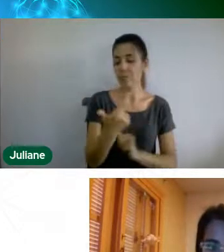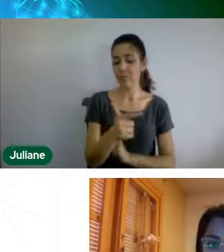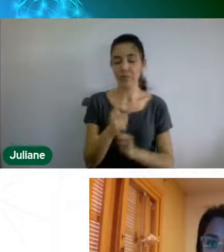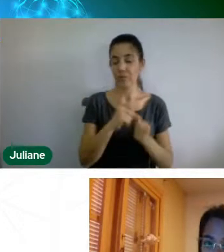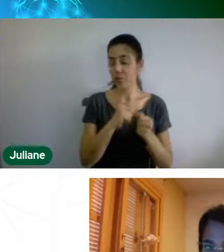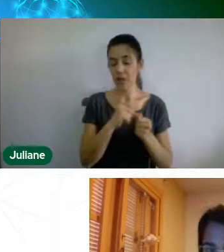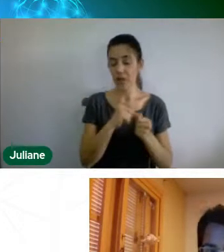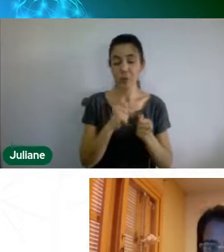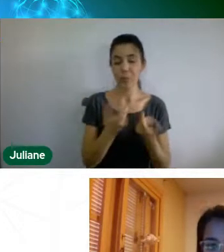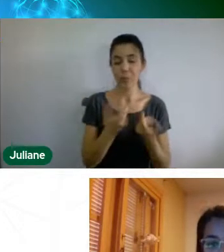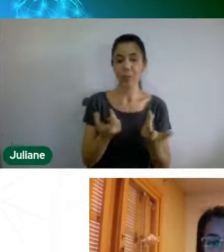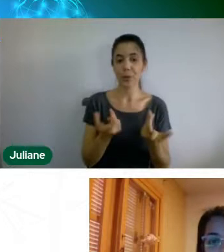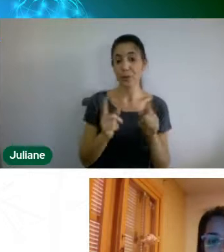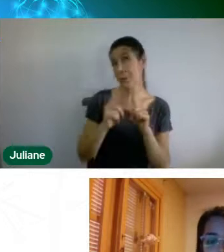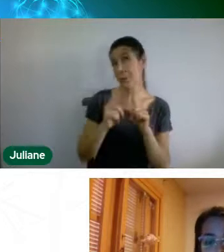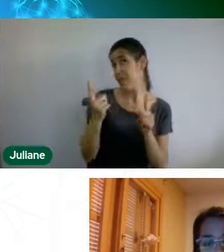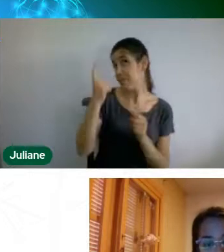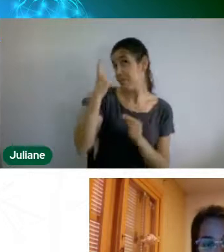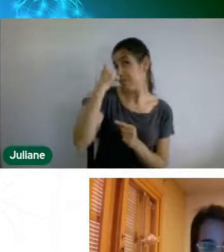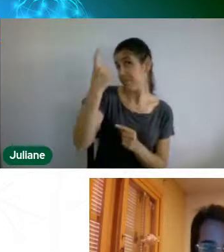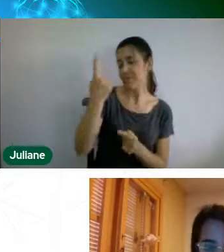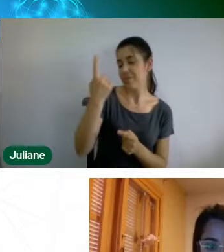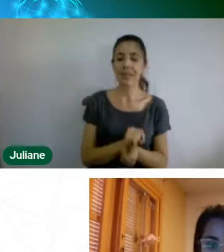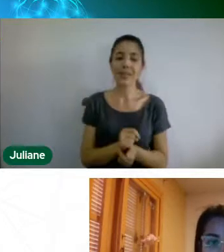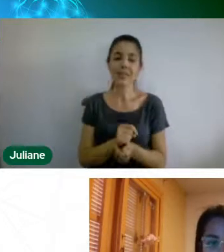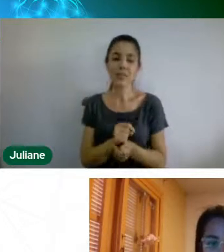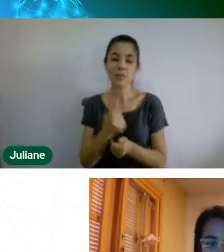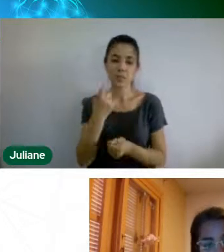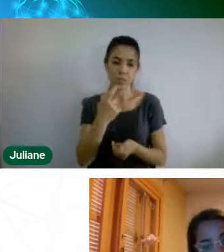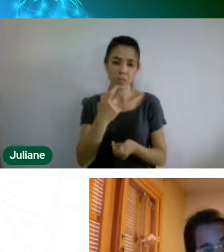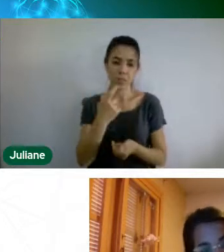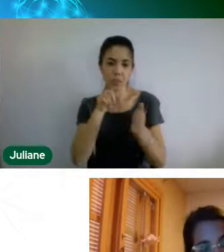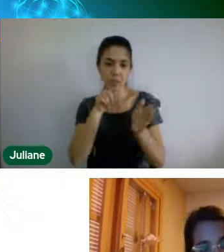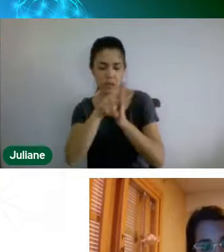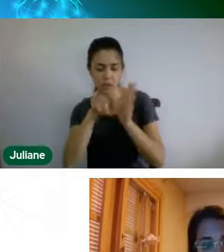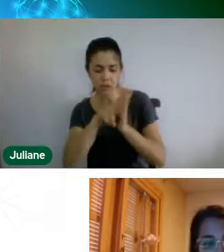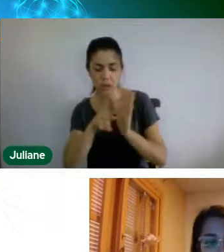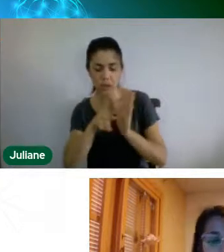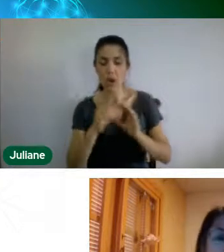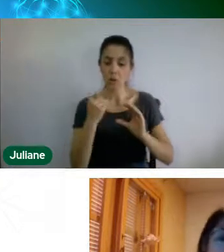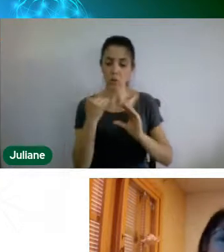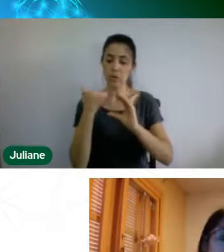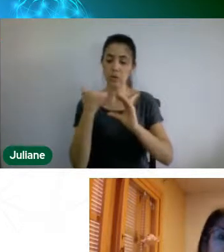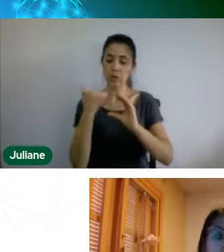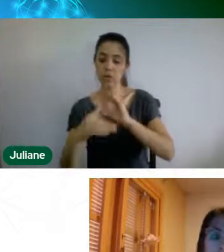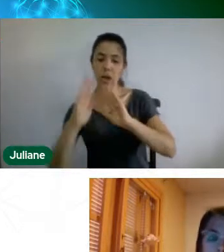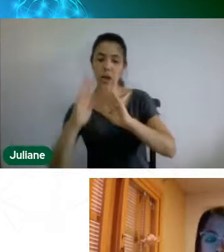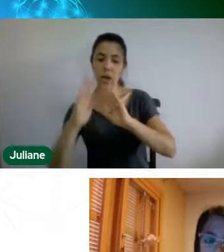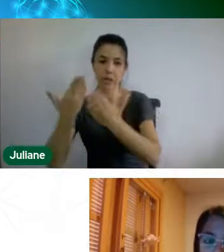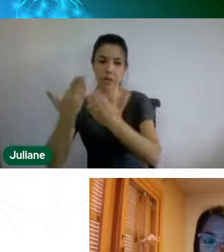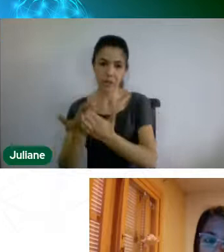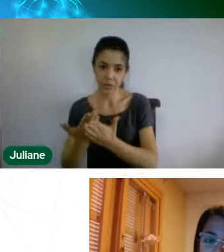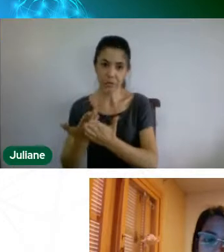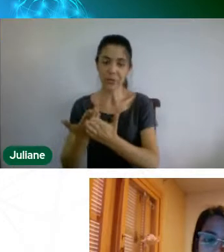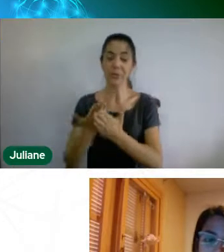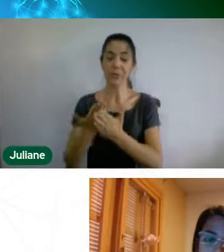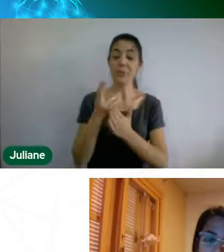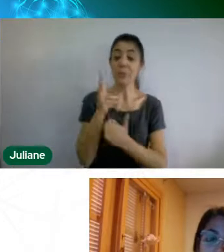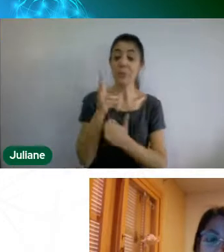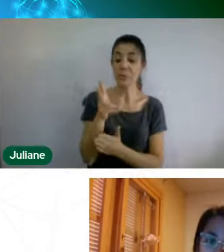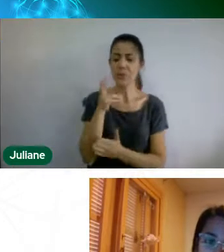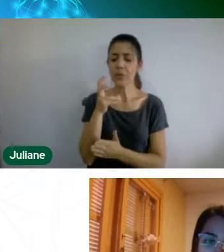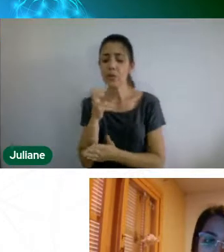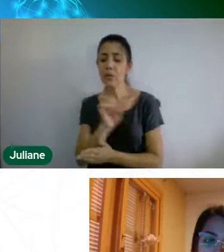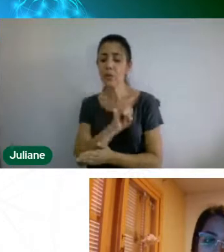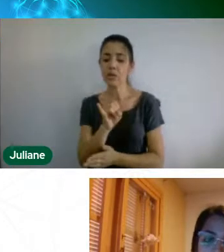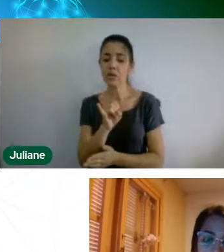questionário, enviar para escolas, ver qual seria o interesse, eu converso com a minha orientadora, a gente pode fazer isso, mas eu acho que a